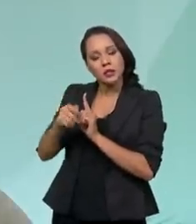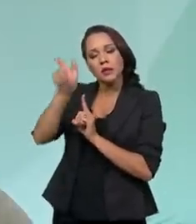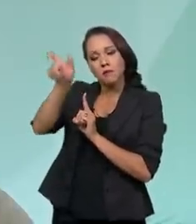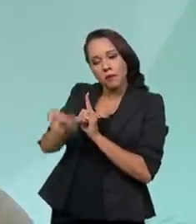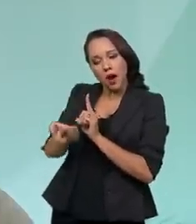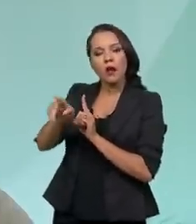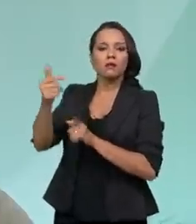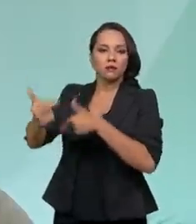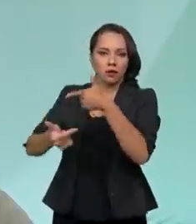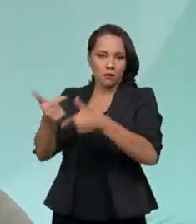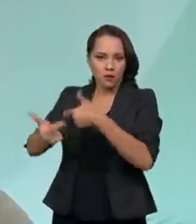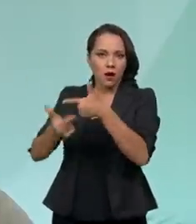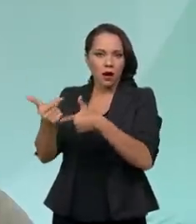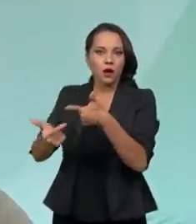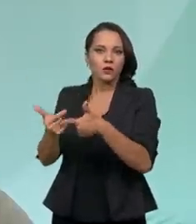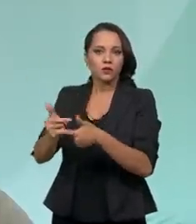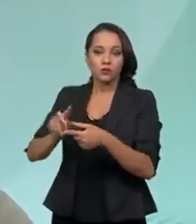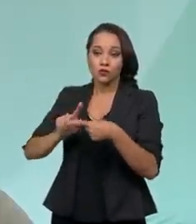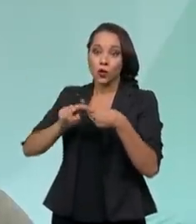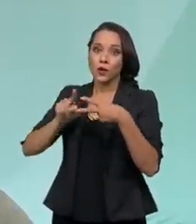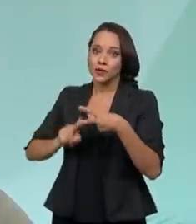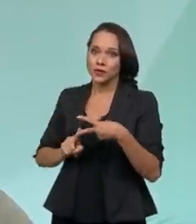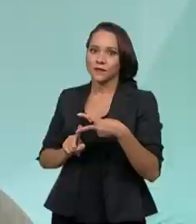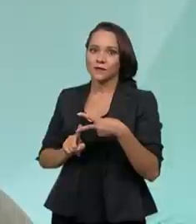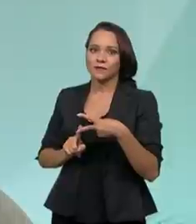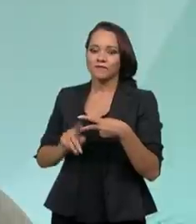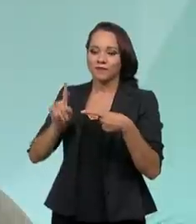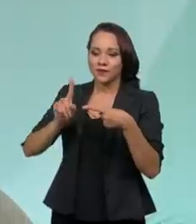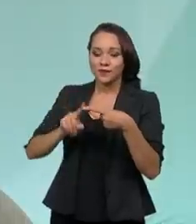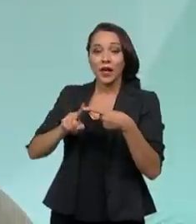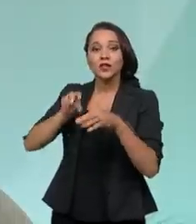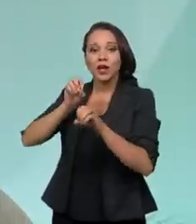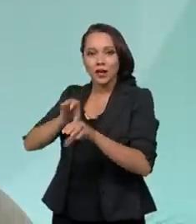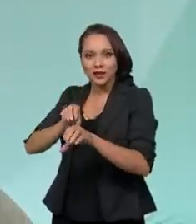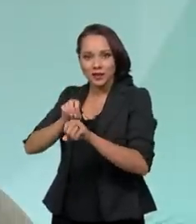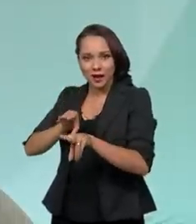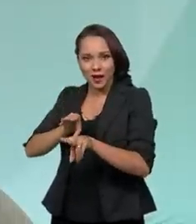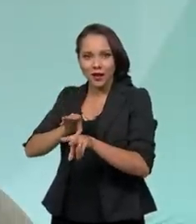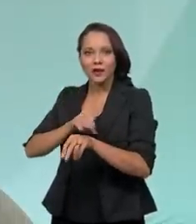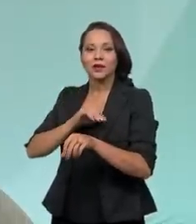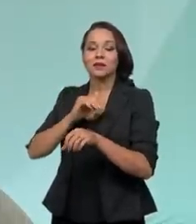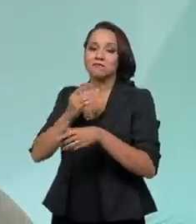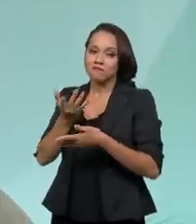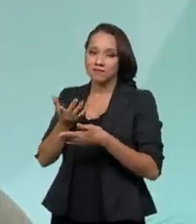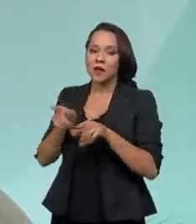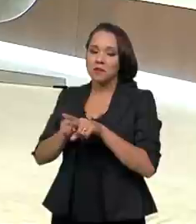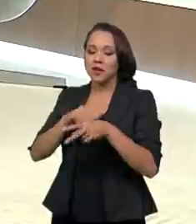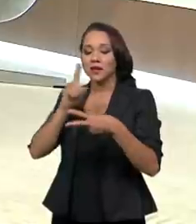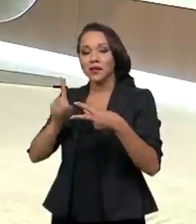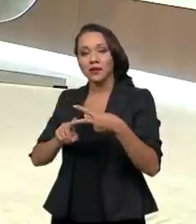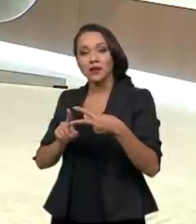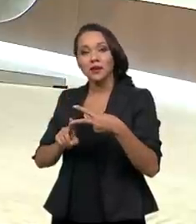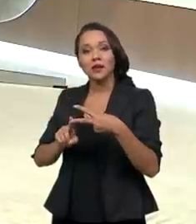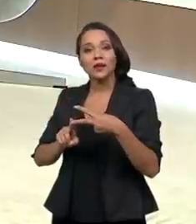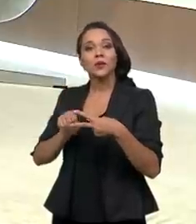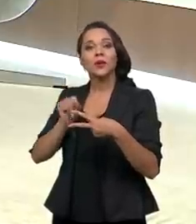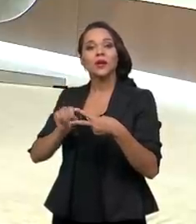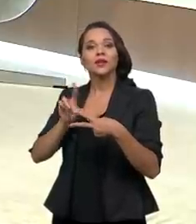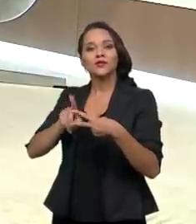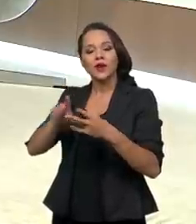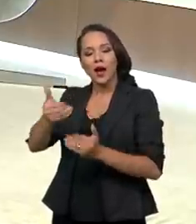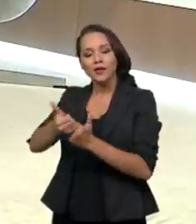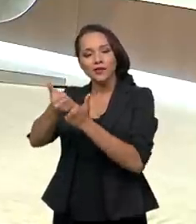cumprir a tarefa dupla. Dupla. A tarefa de ensinar e também a tarefa de